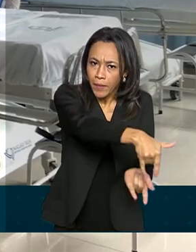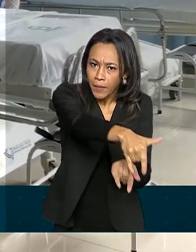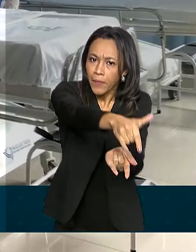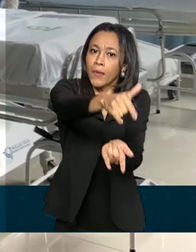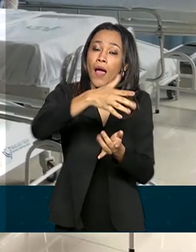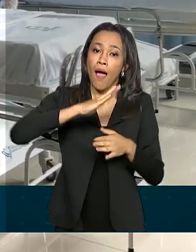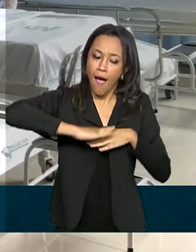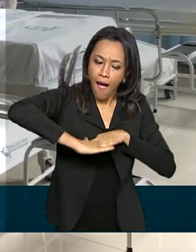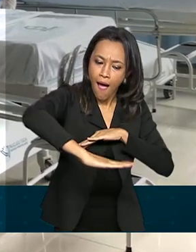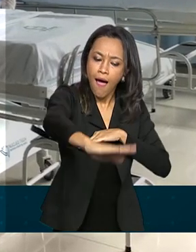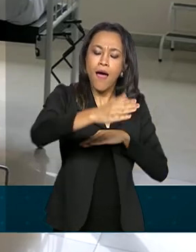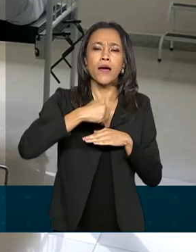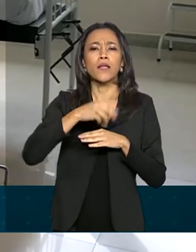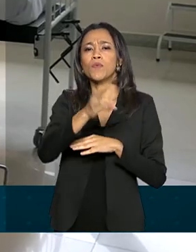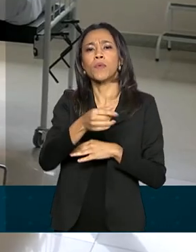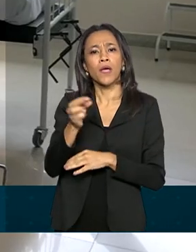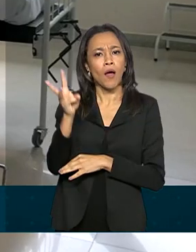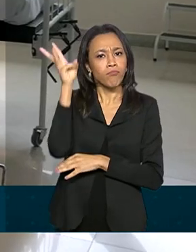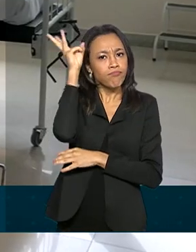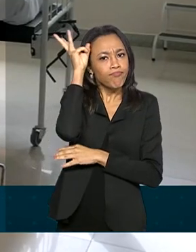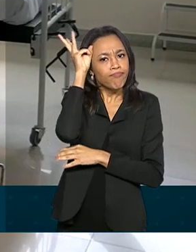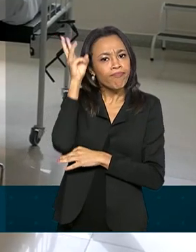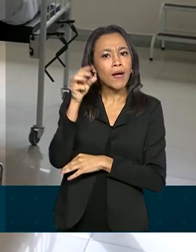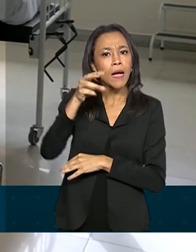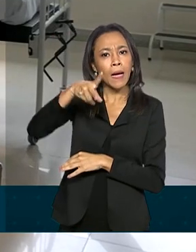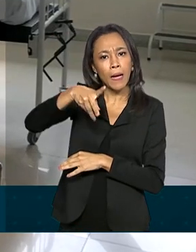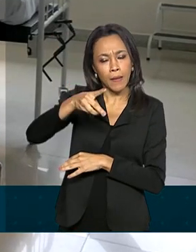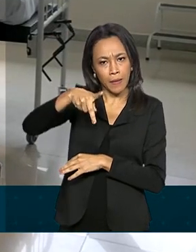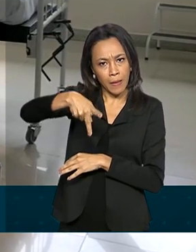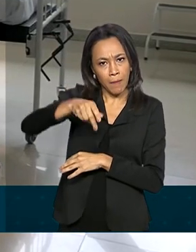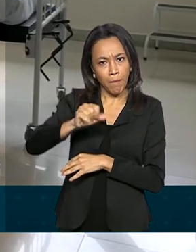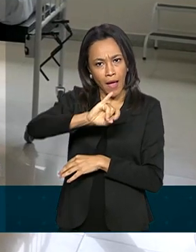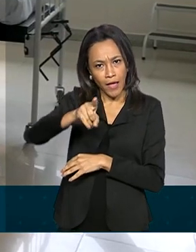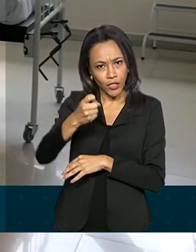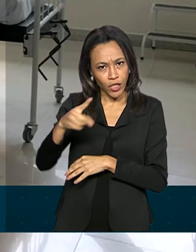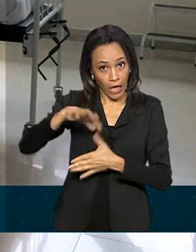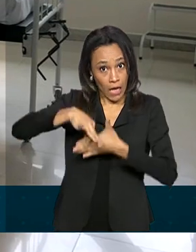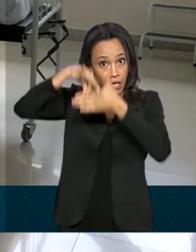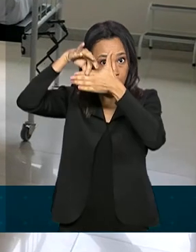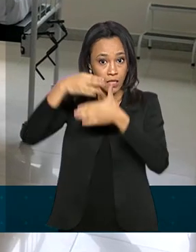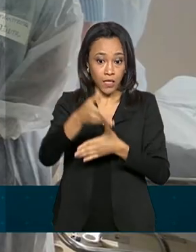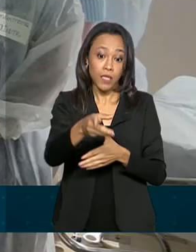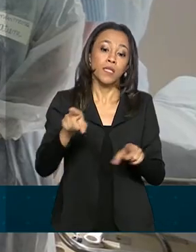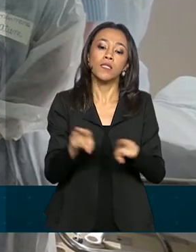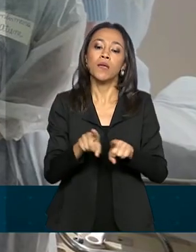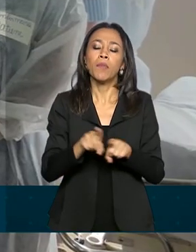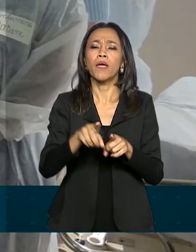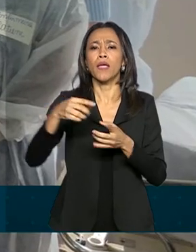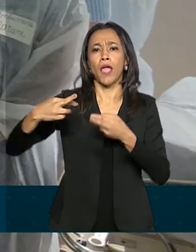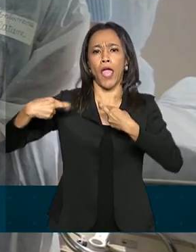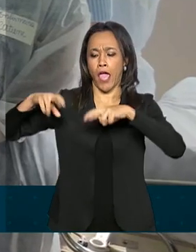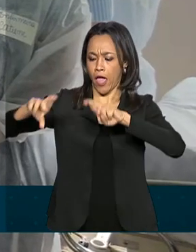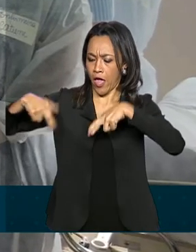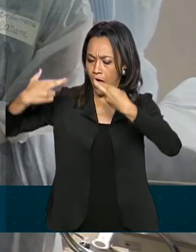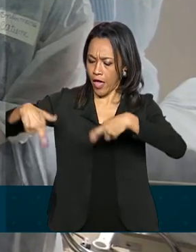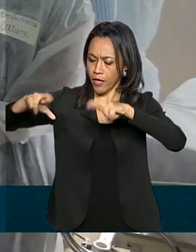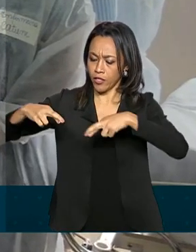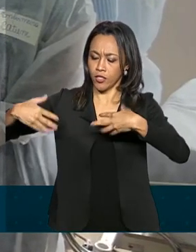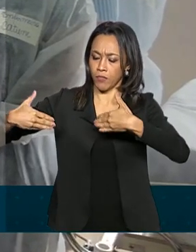espiritualização destinada aos pajés e outro lugar reservado para armação de redes nas enfermarias clínicas,